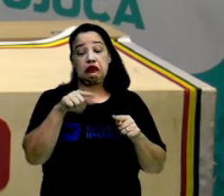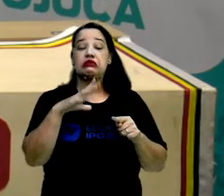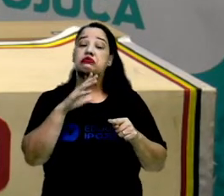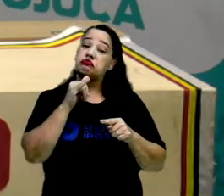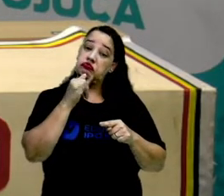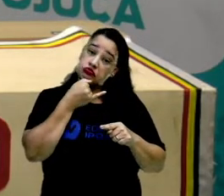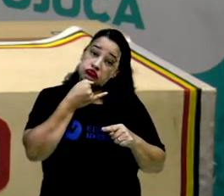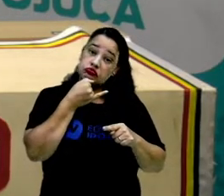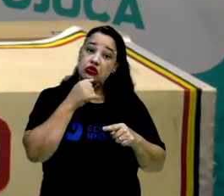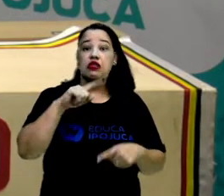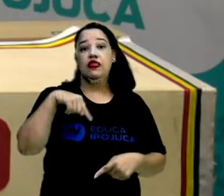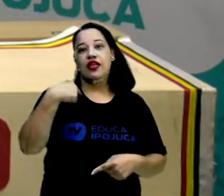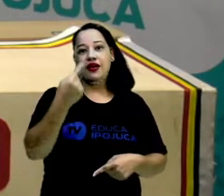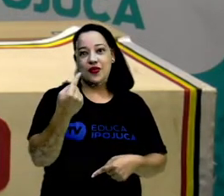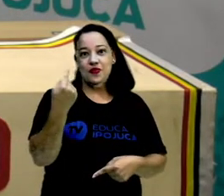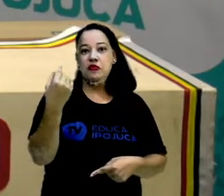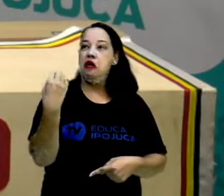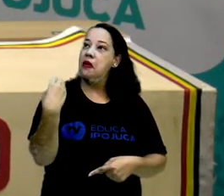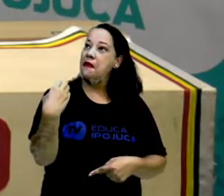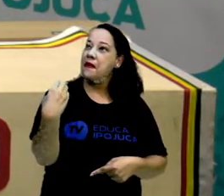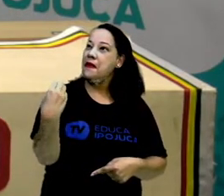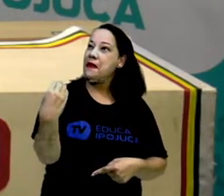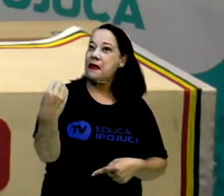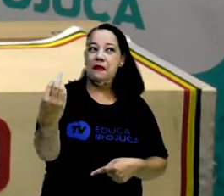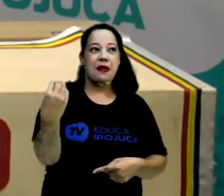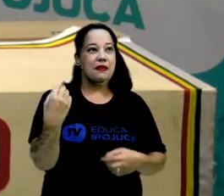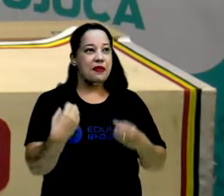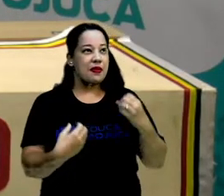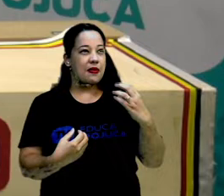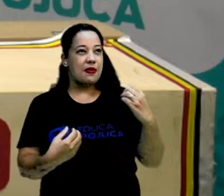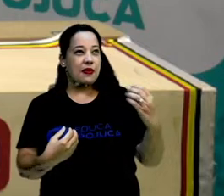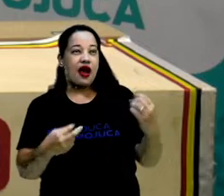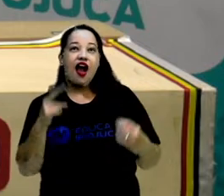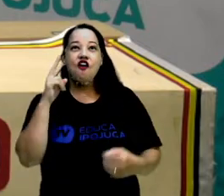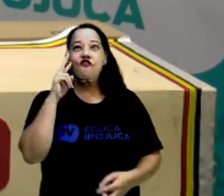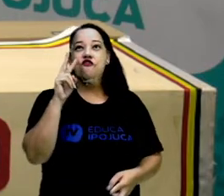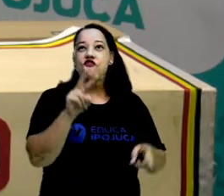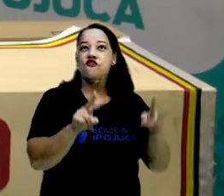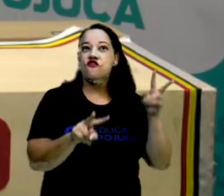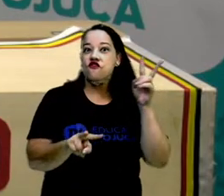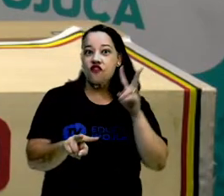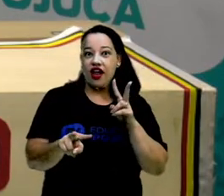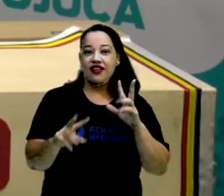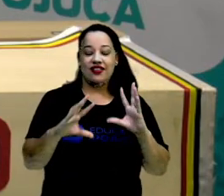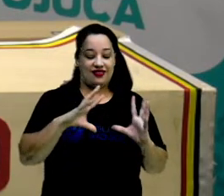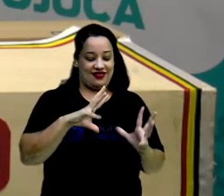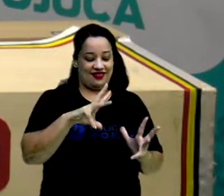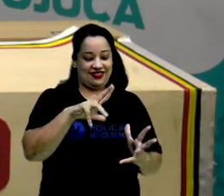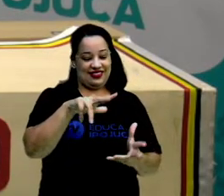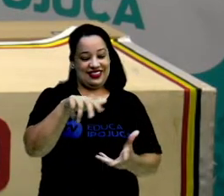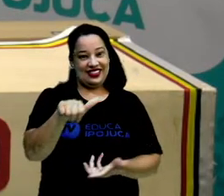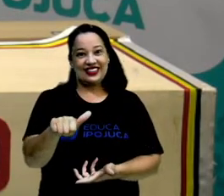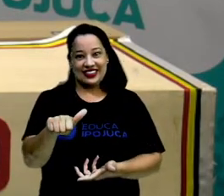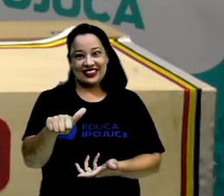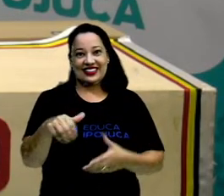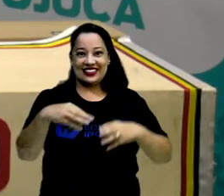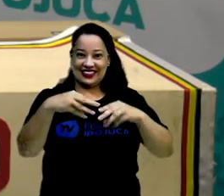mas foi viajar e descobriu no universo um planeta chamado planeta Terra. E